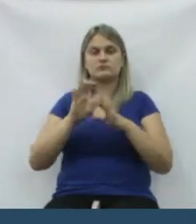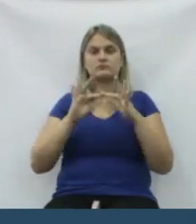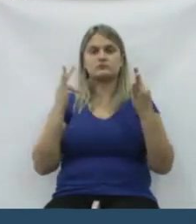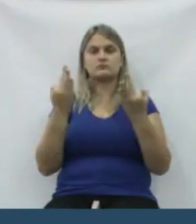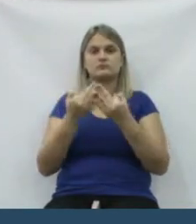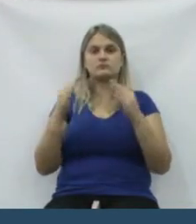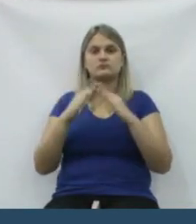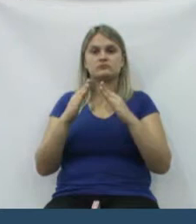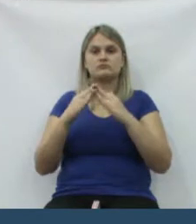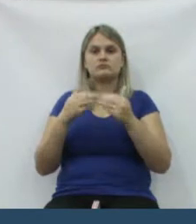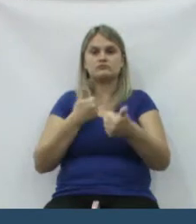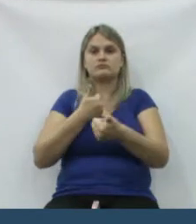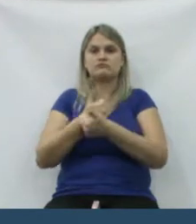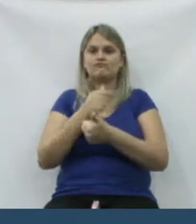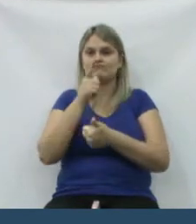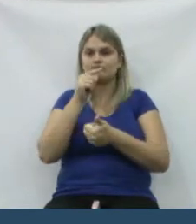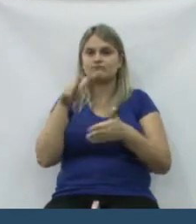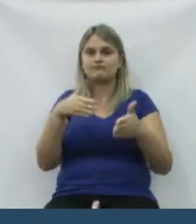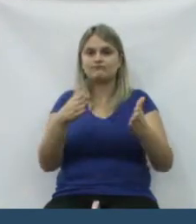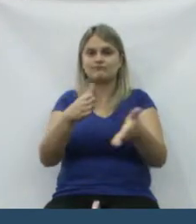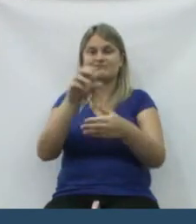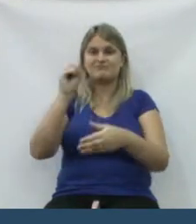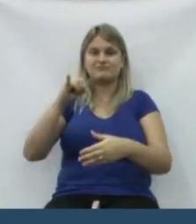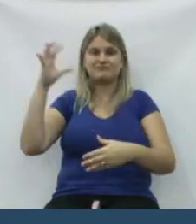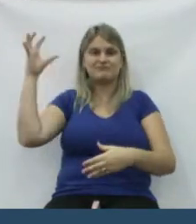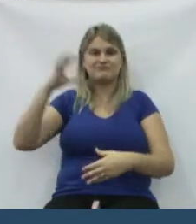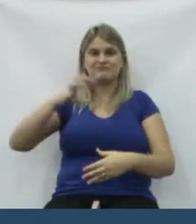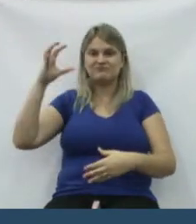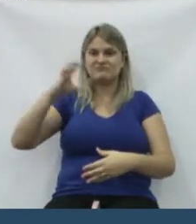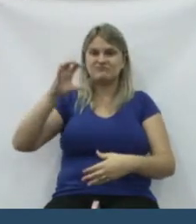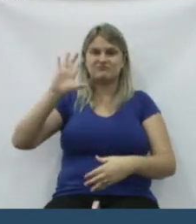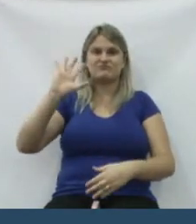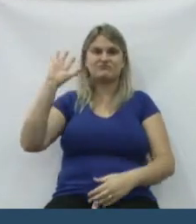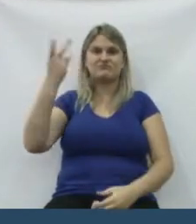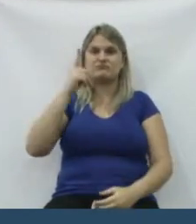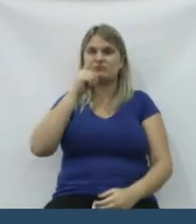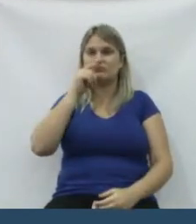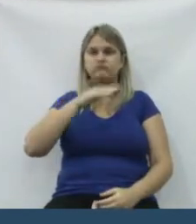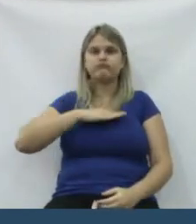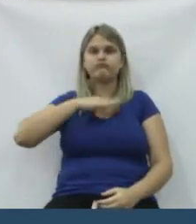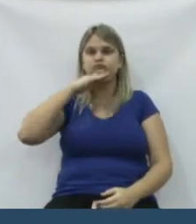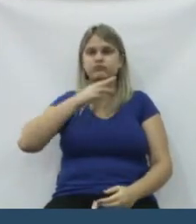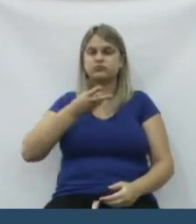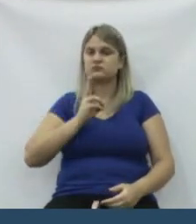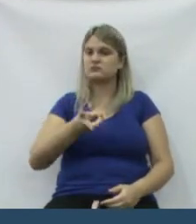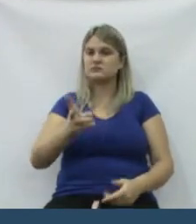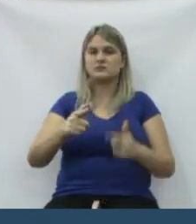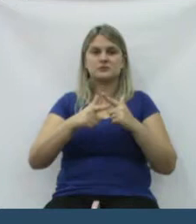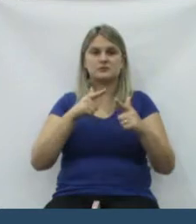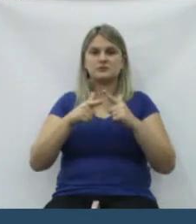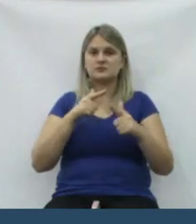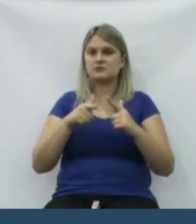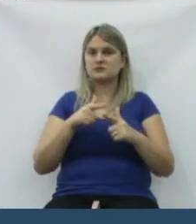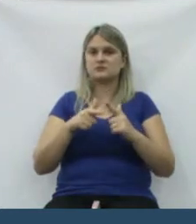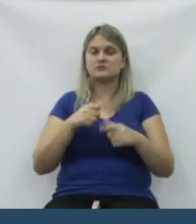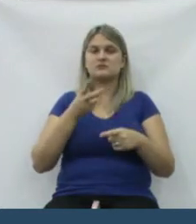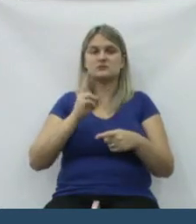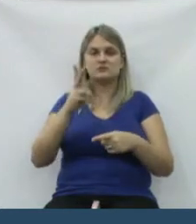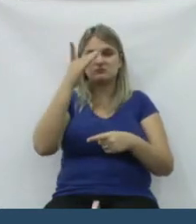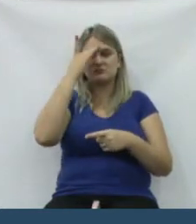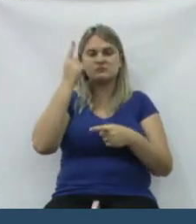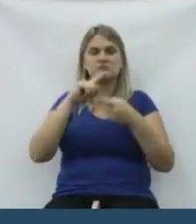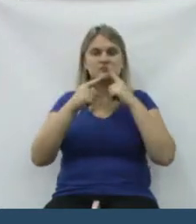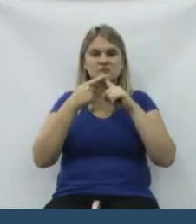que essas famílias moravam aí dentro do rio, e cada ano de política, cada eleição,